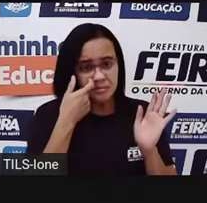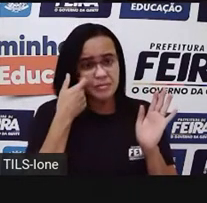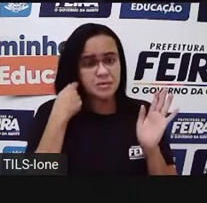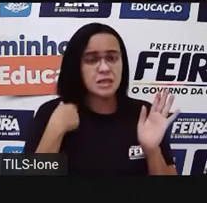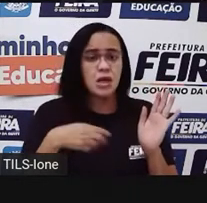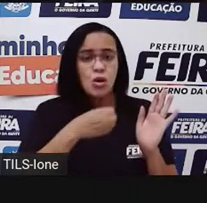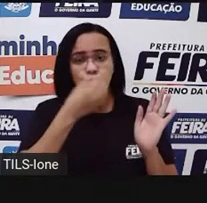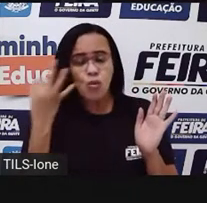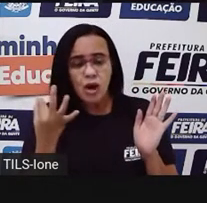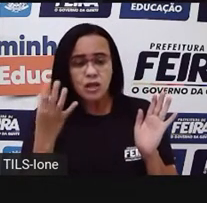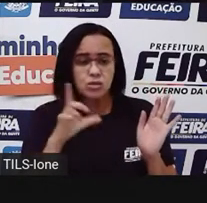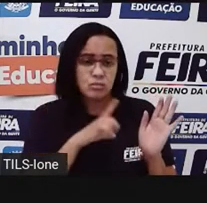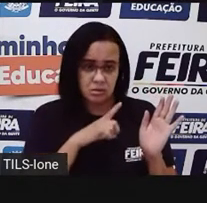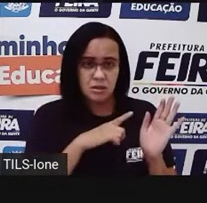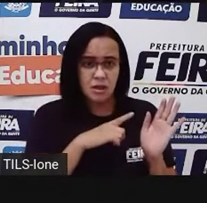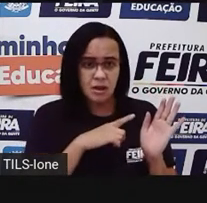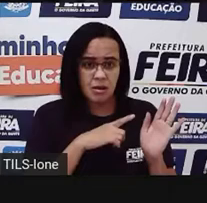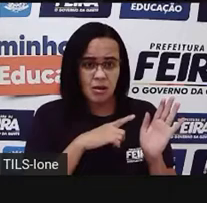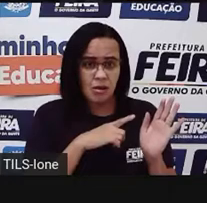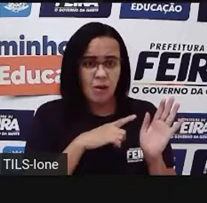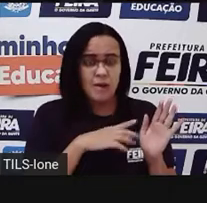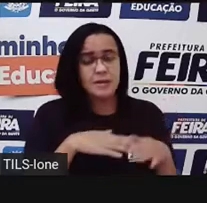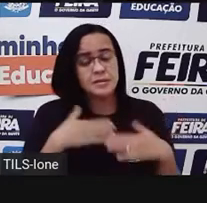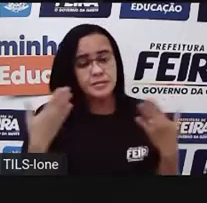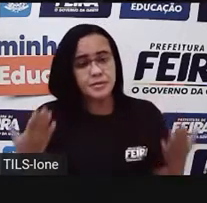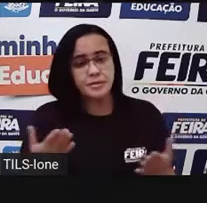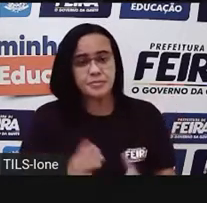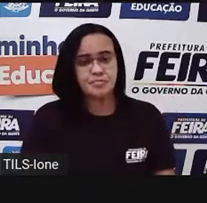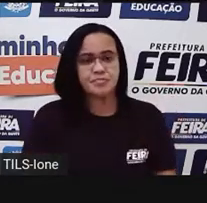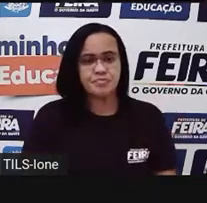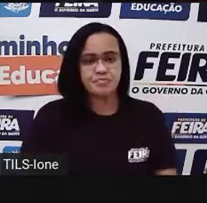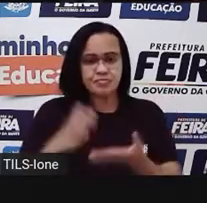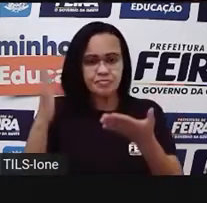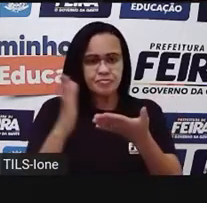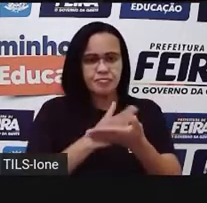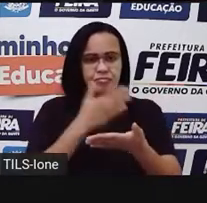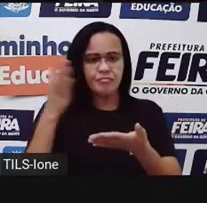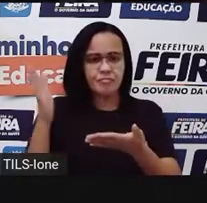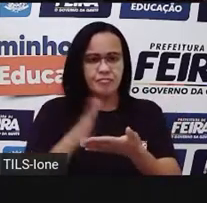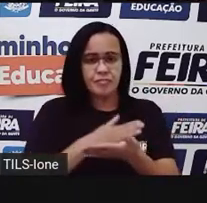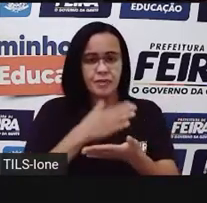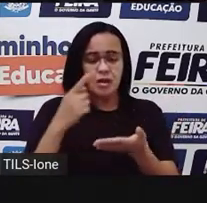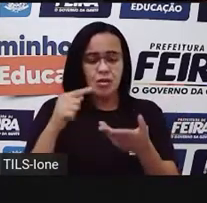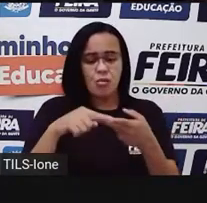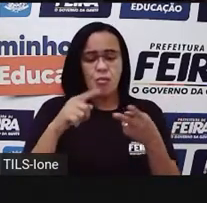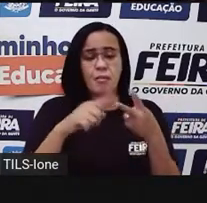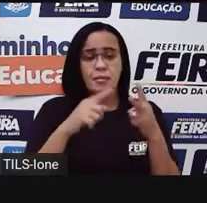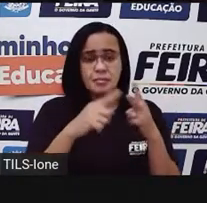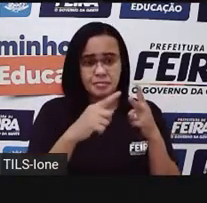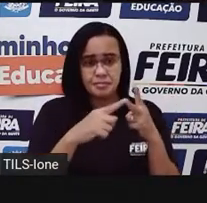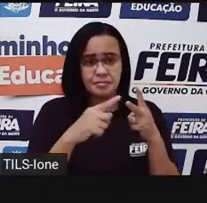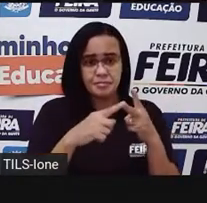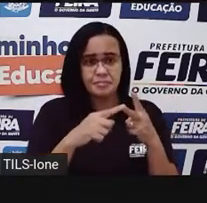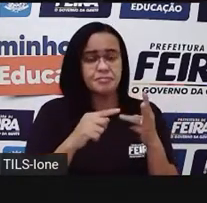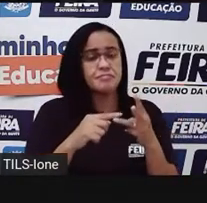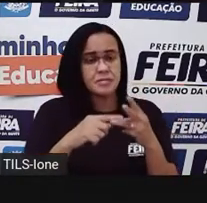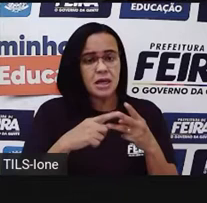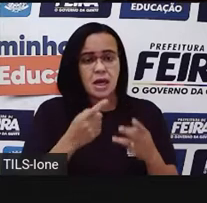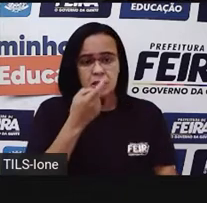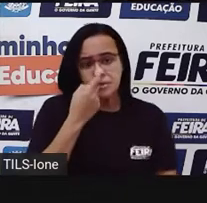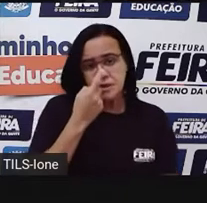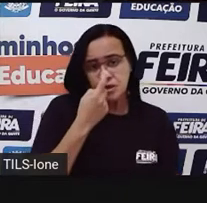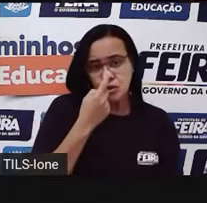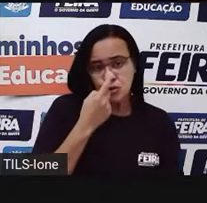Então, aqui, essa é a página do iogurte, aí vem uma segunda, né? Com biscoitos variados,